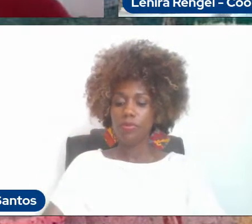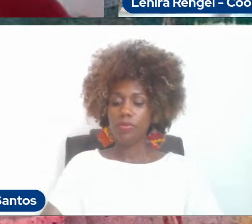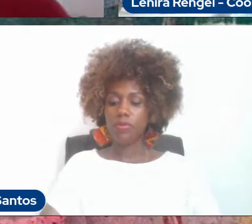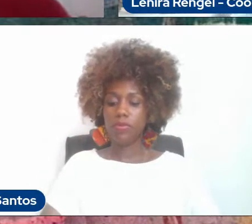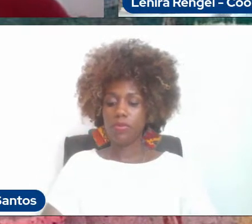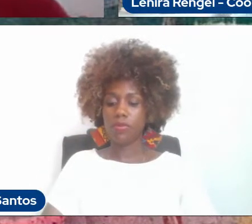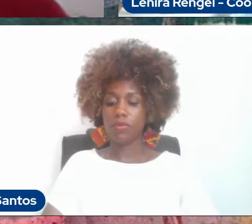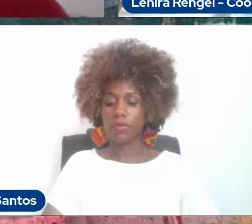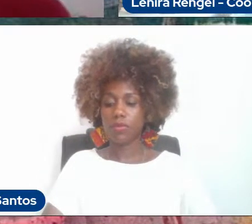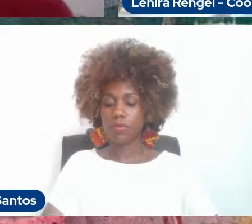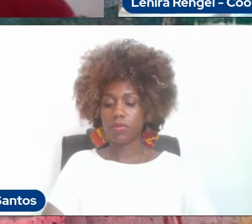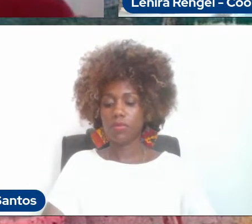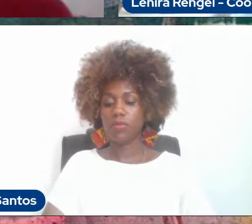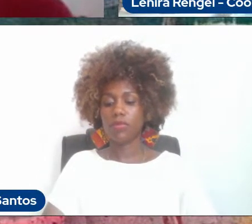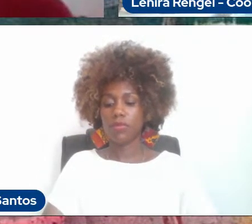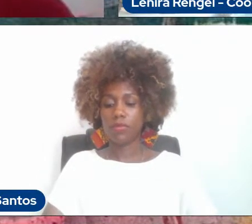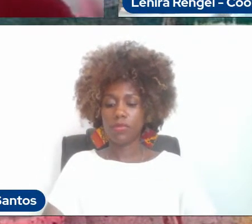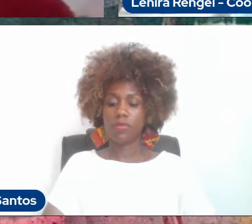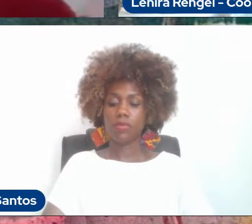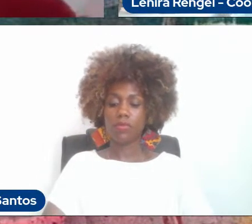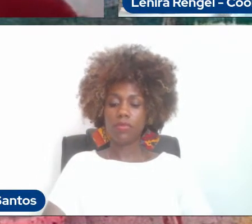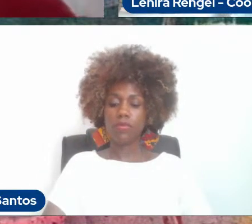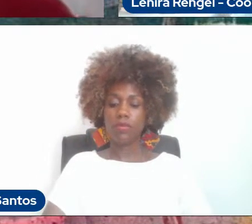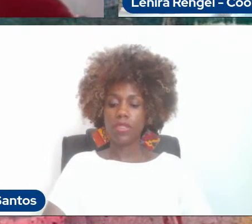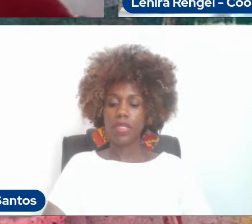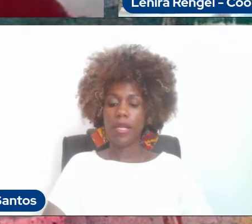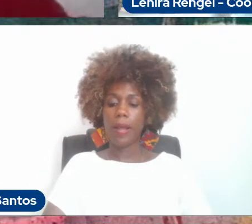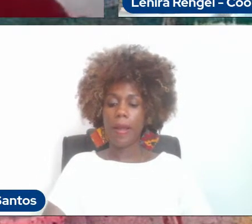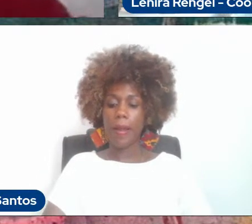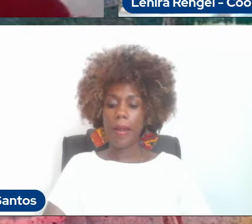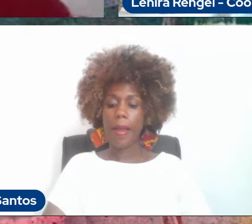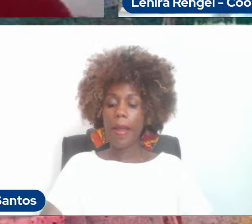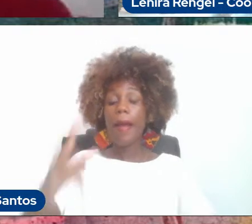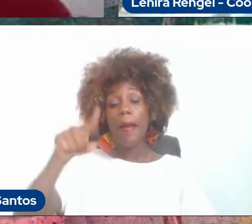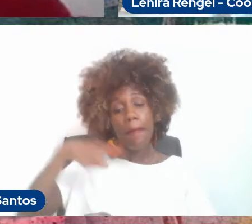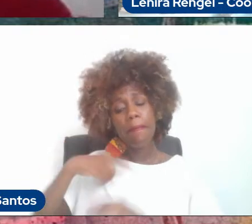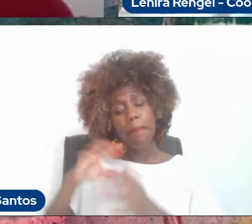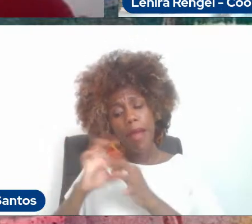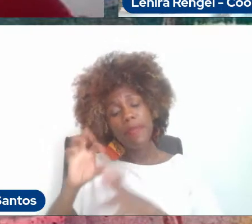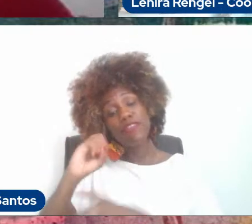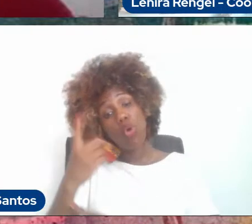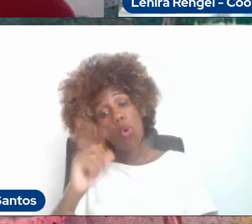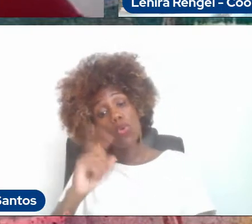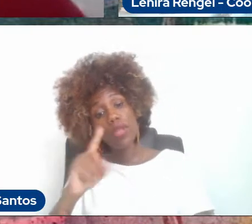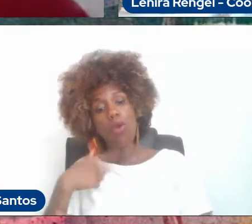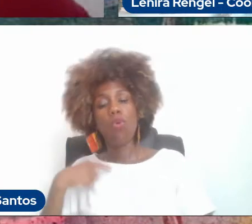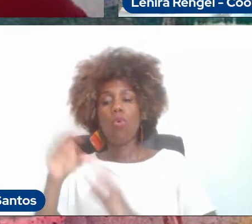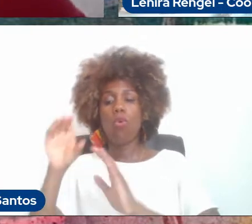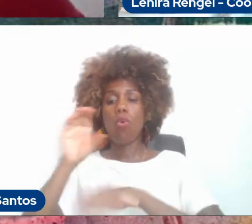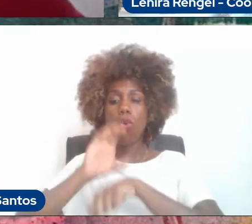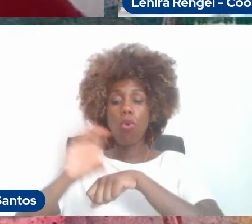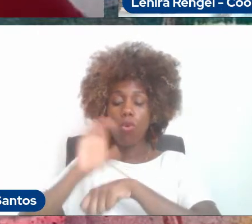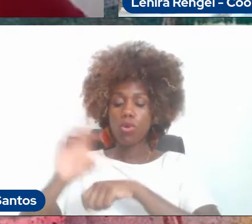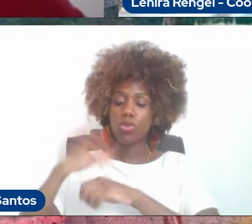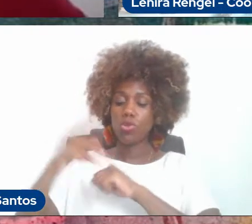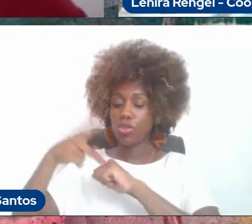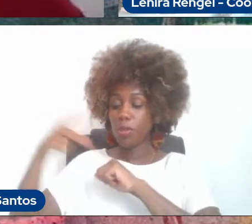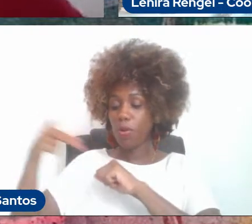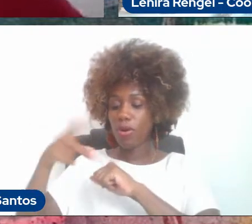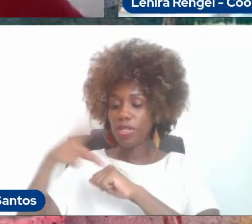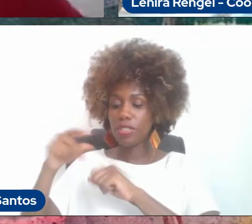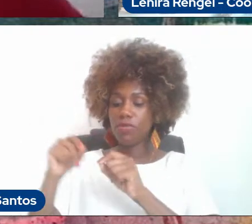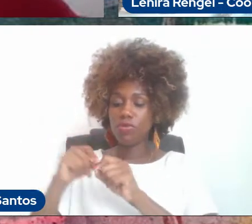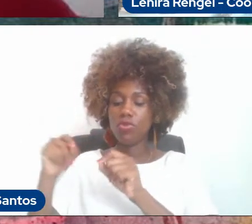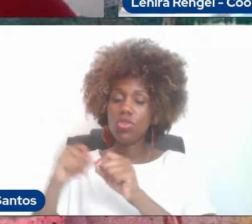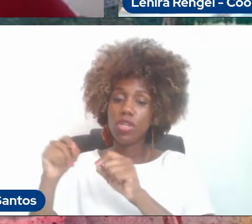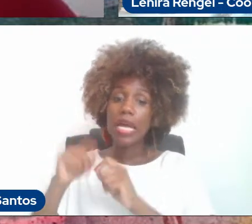avaliação prévia de propostas e que permite ou não o curso de pós-graduação funcionar no país. E depois que esse curso é